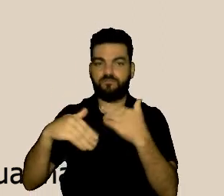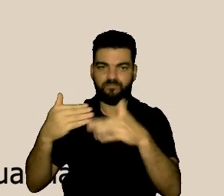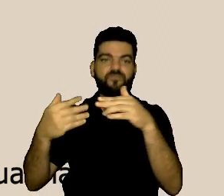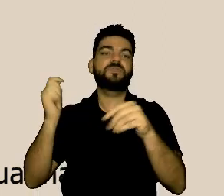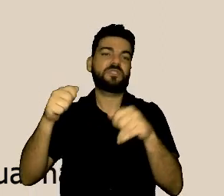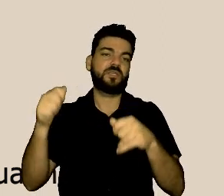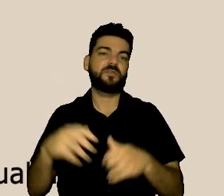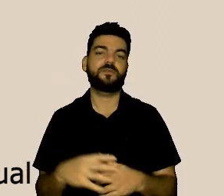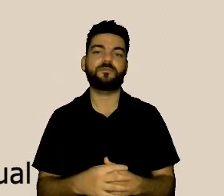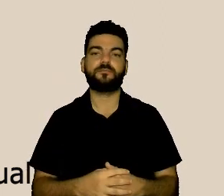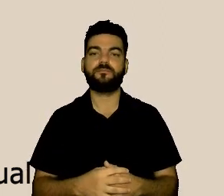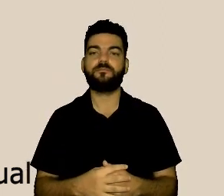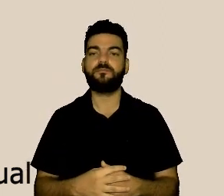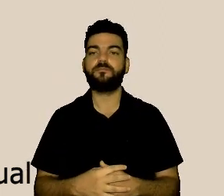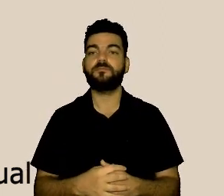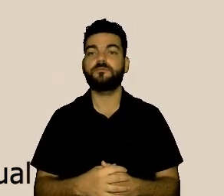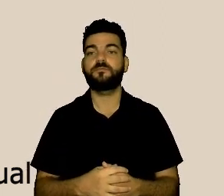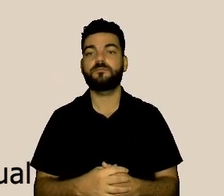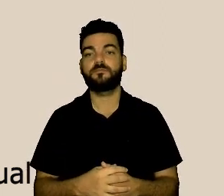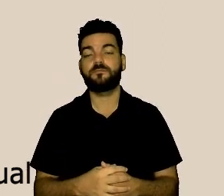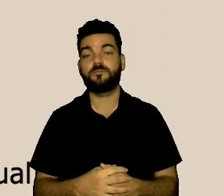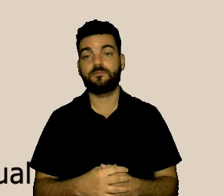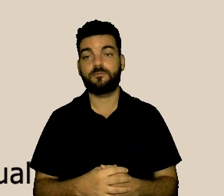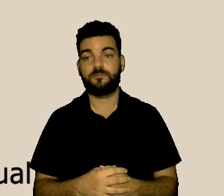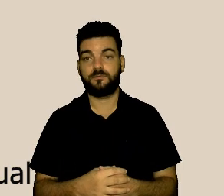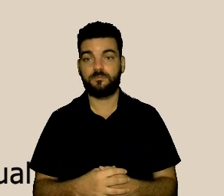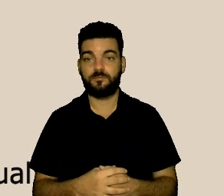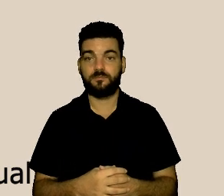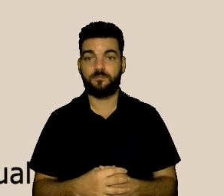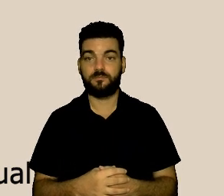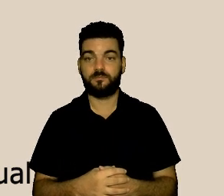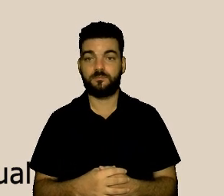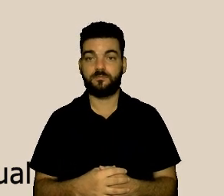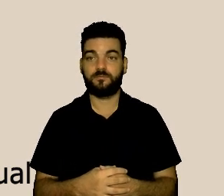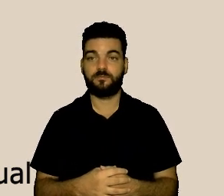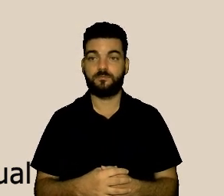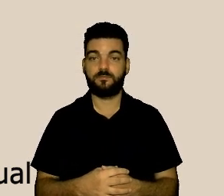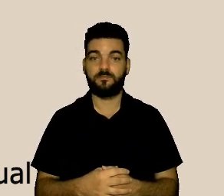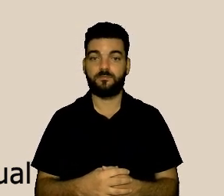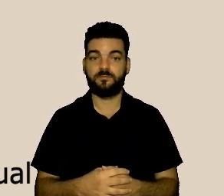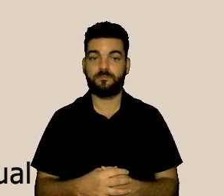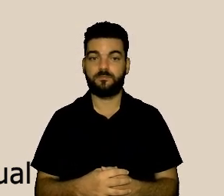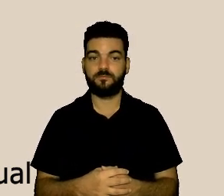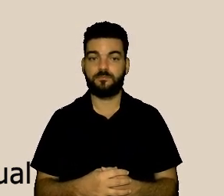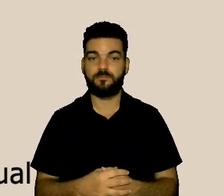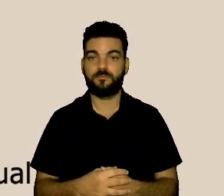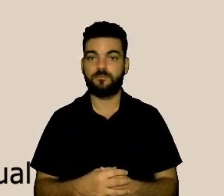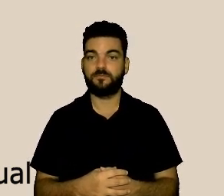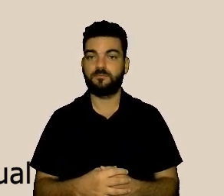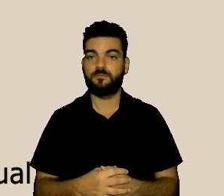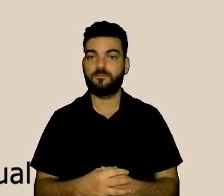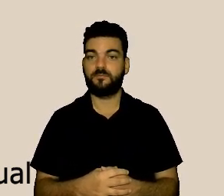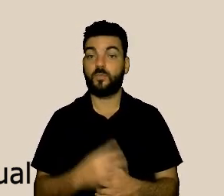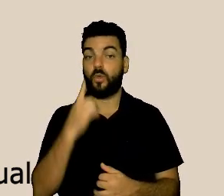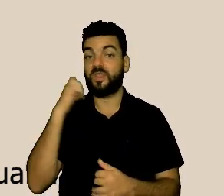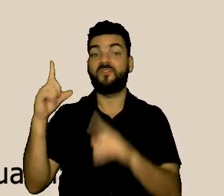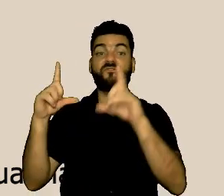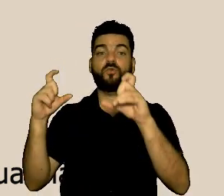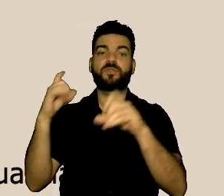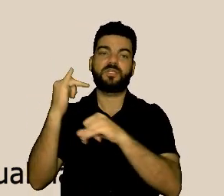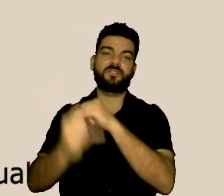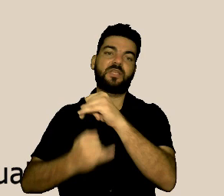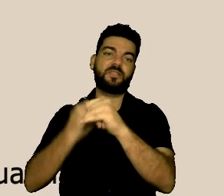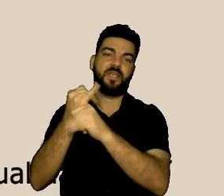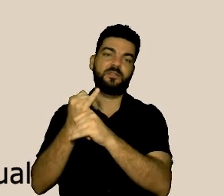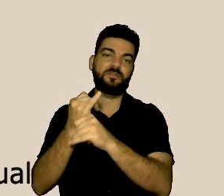Rapidamente aqui, o print da nossa tela, da ouvidoria geral, por favor, a